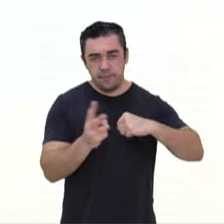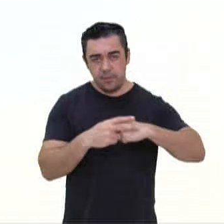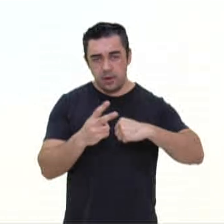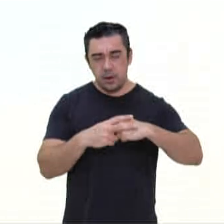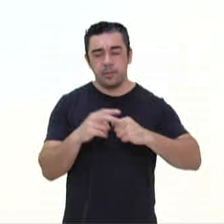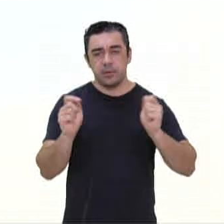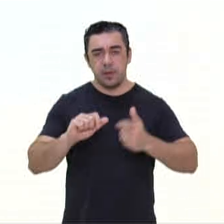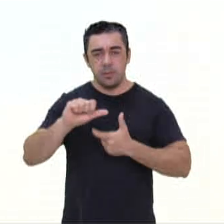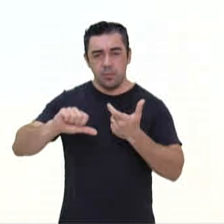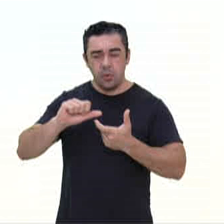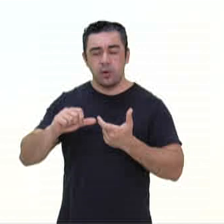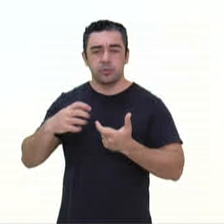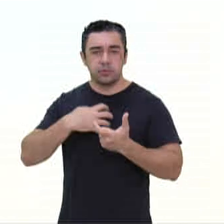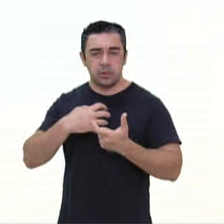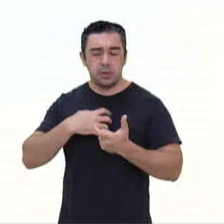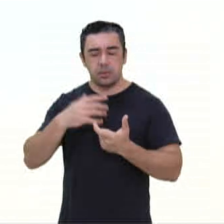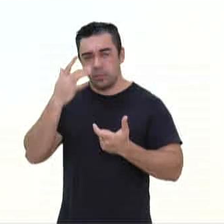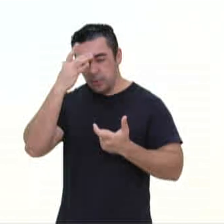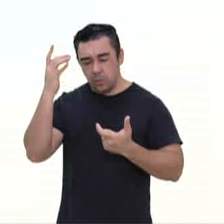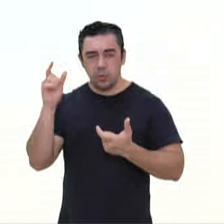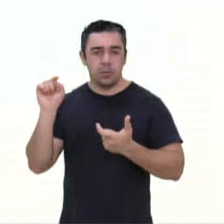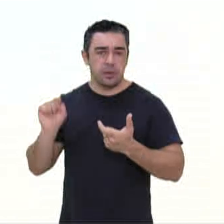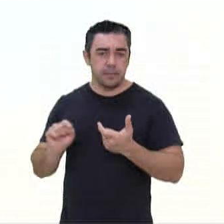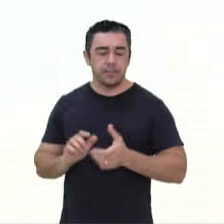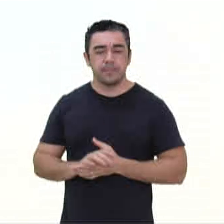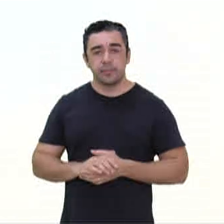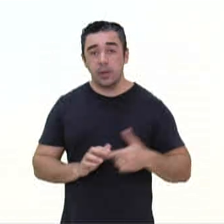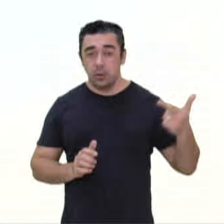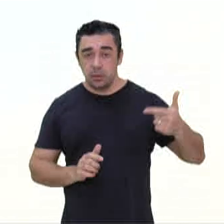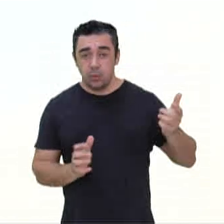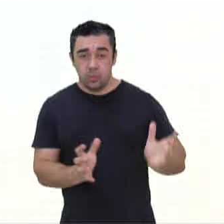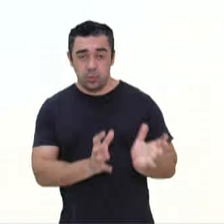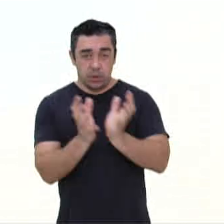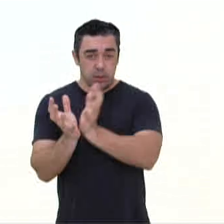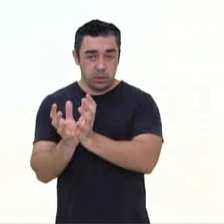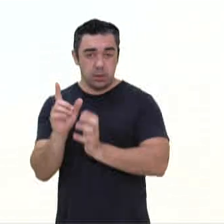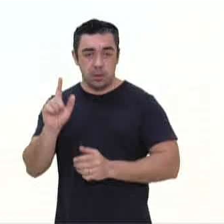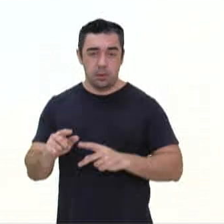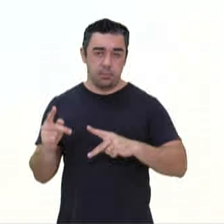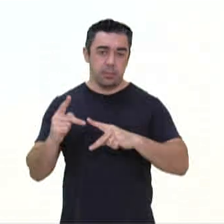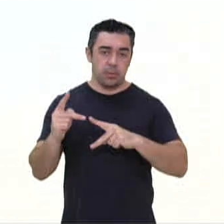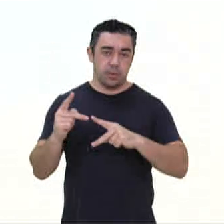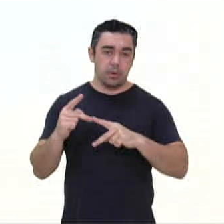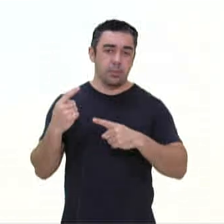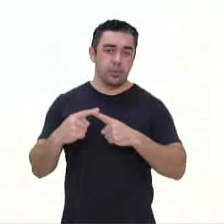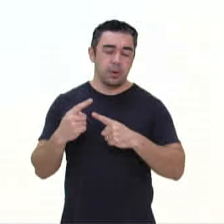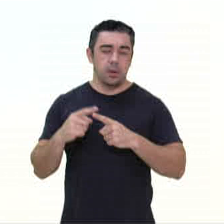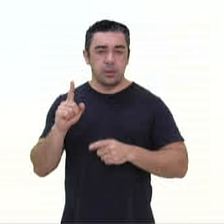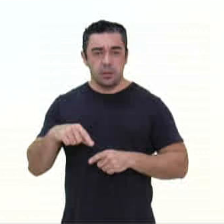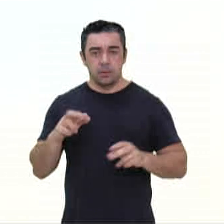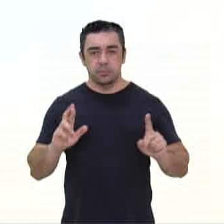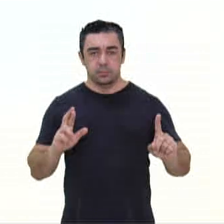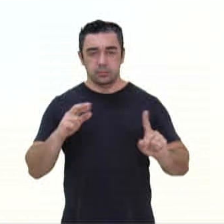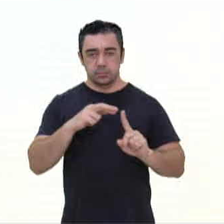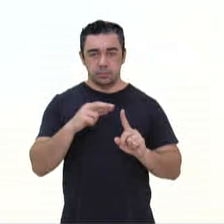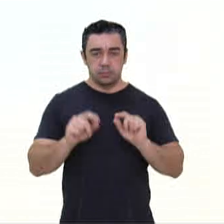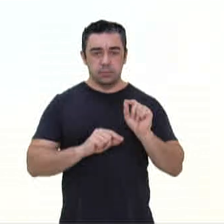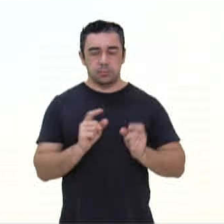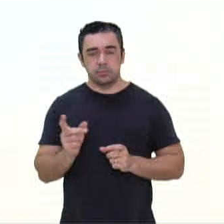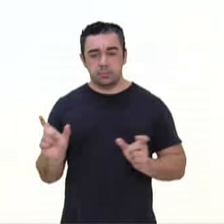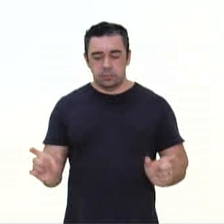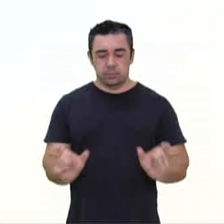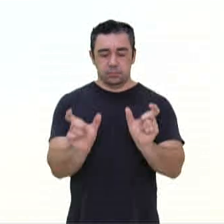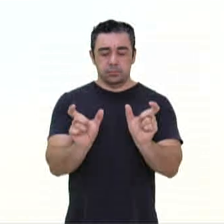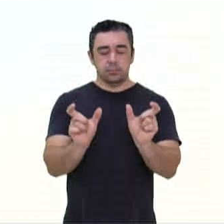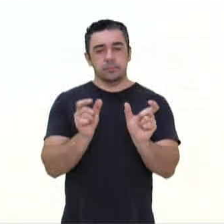modo, tempo e pessoa. Já os do segundo grupo são preposições, porque relacionam dois termos